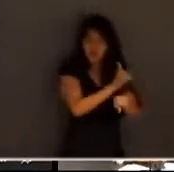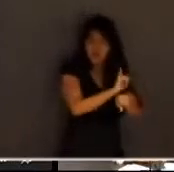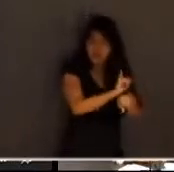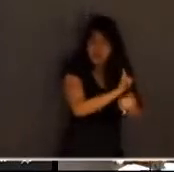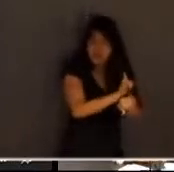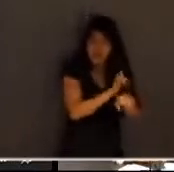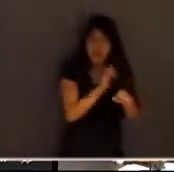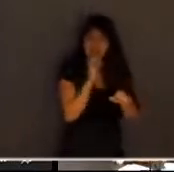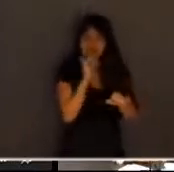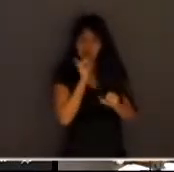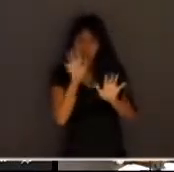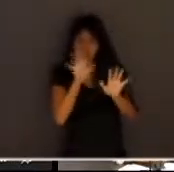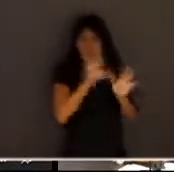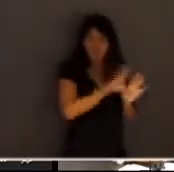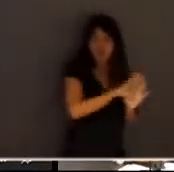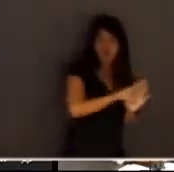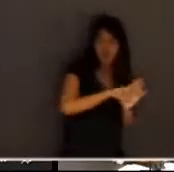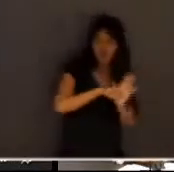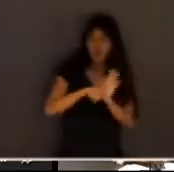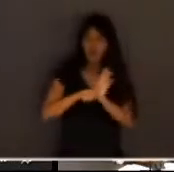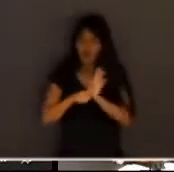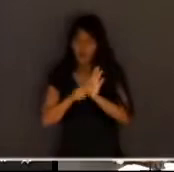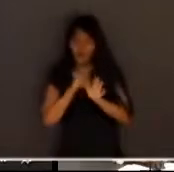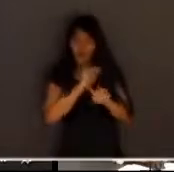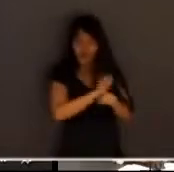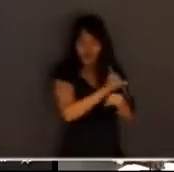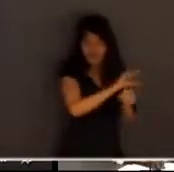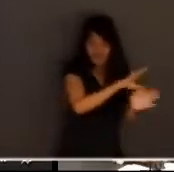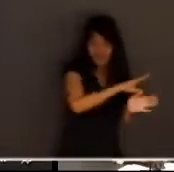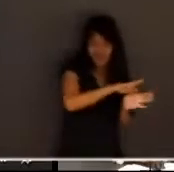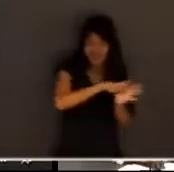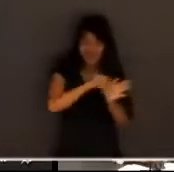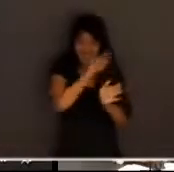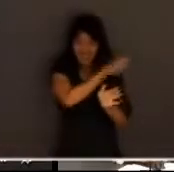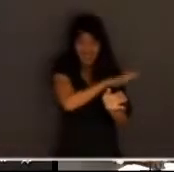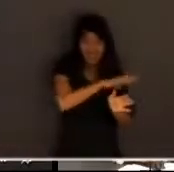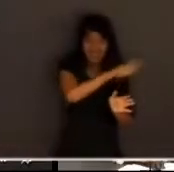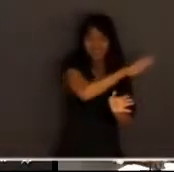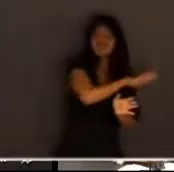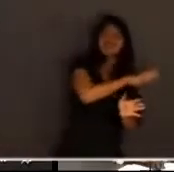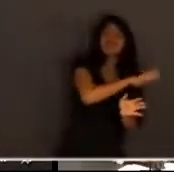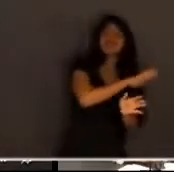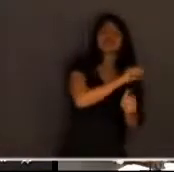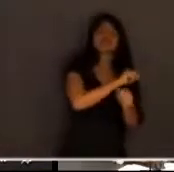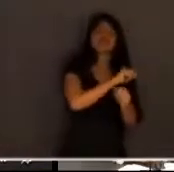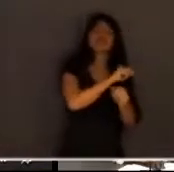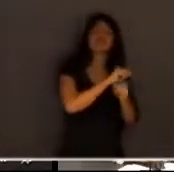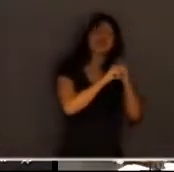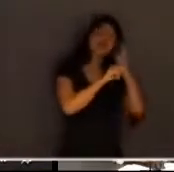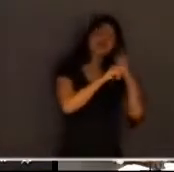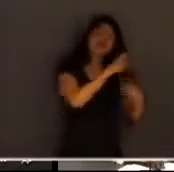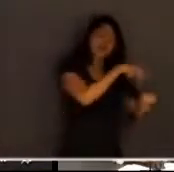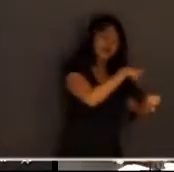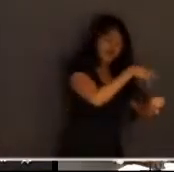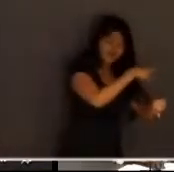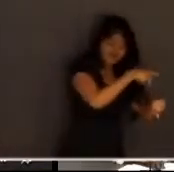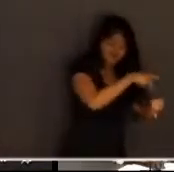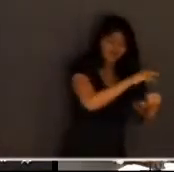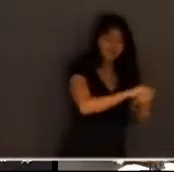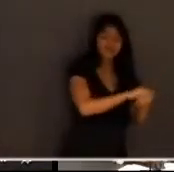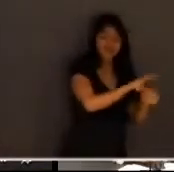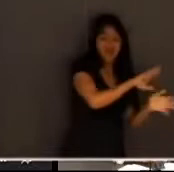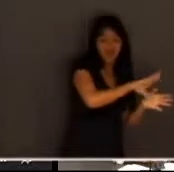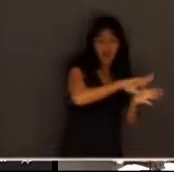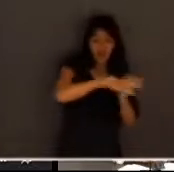roubo a ideia de litígio estratégico dos países anglo-saxões nós sabemos que o litígio estratégico está ligado